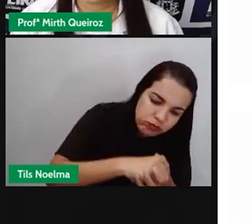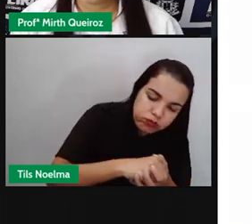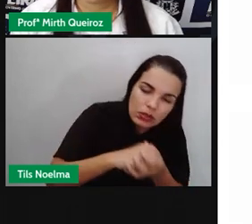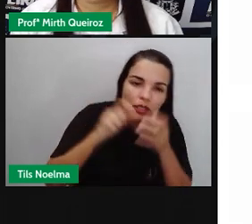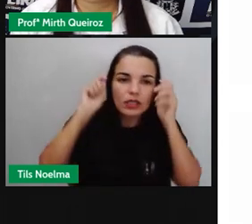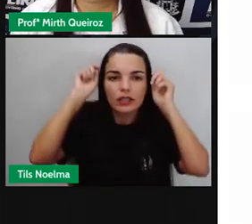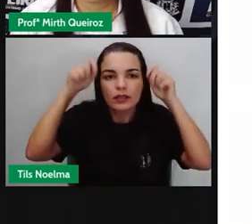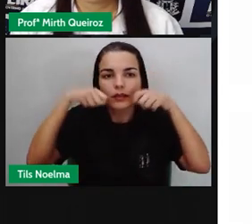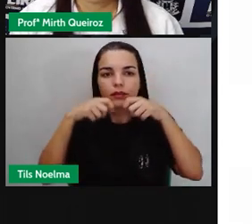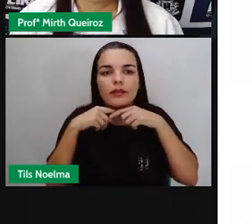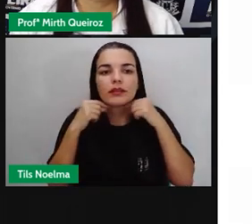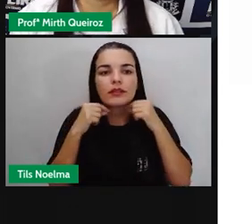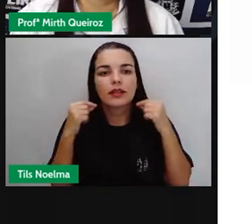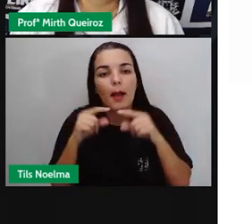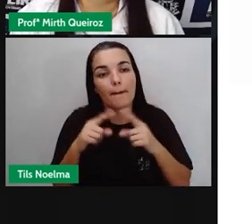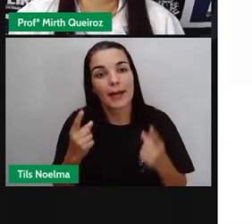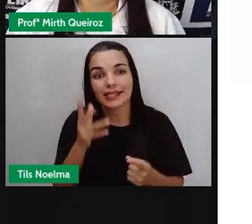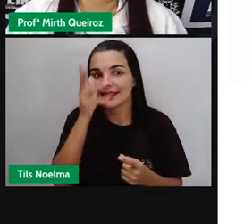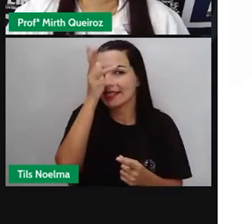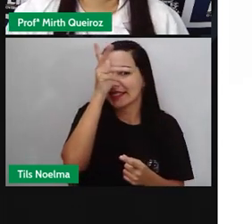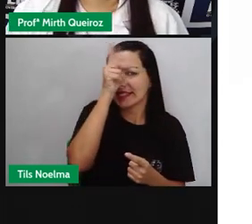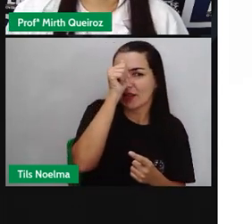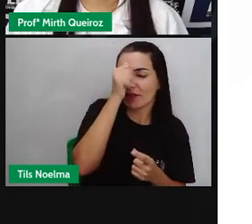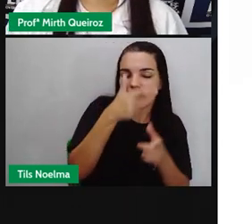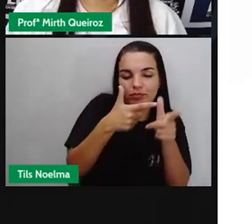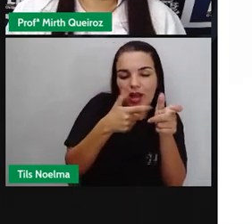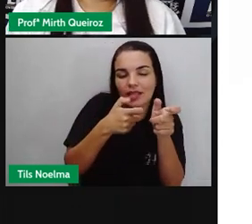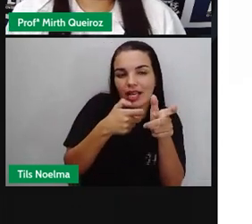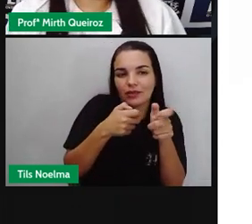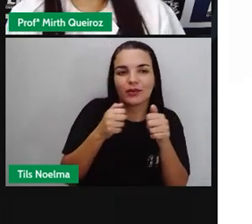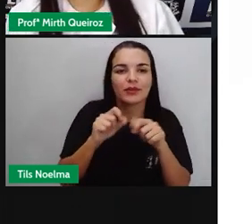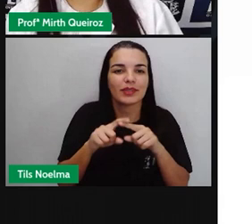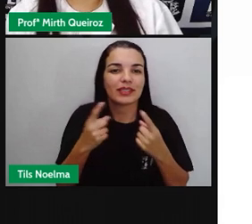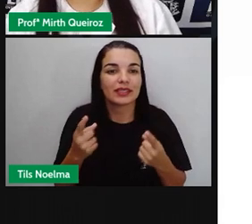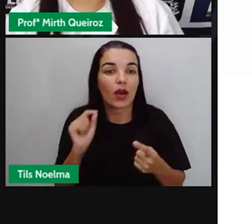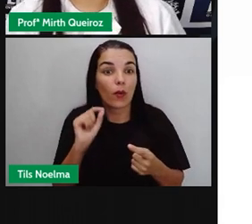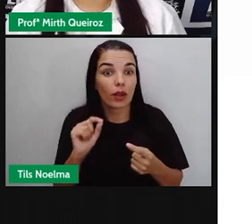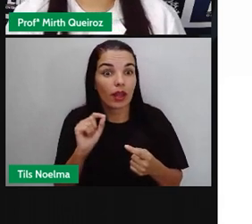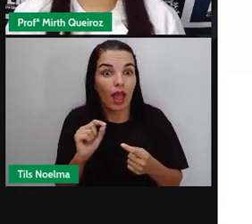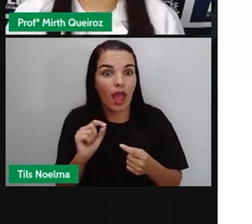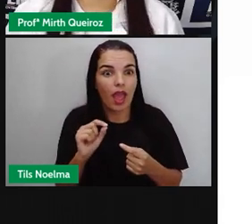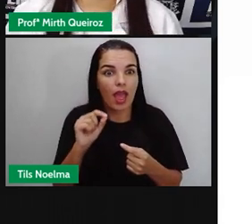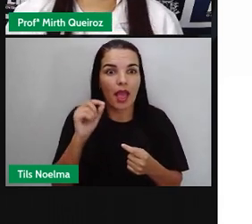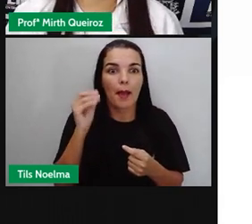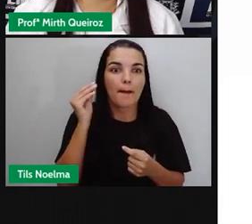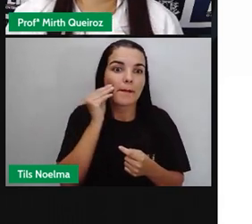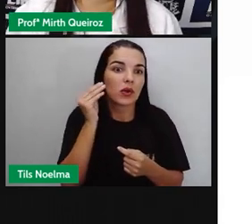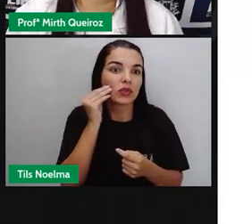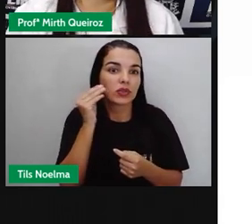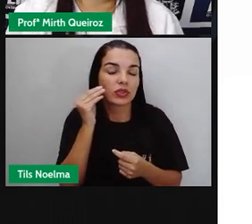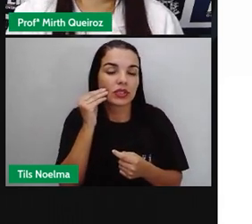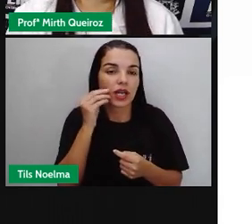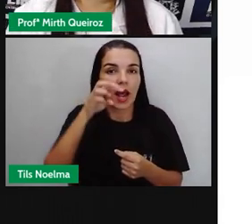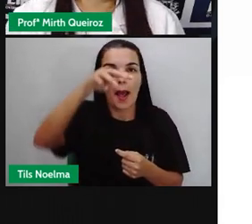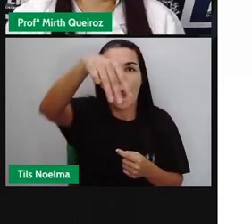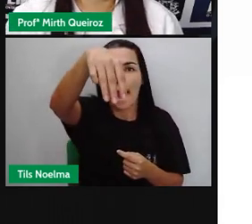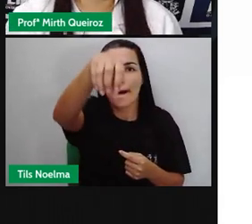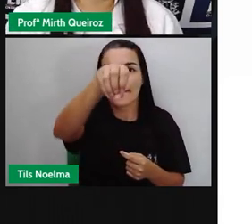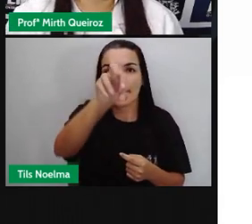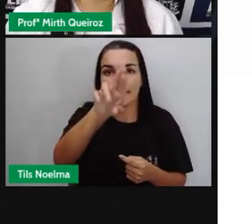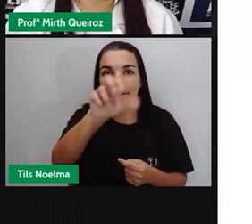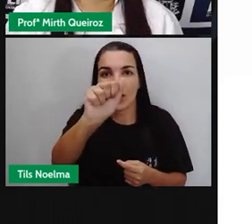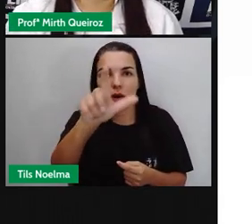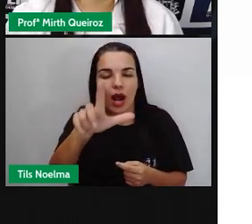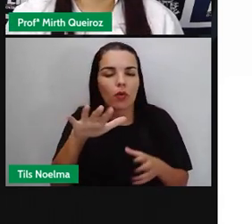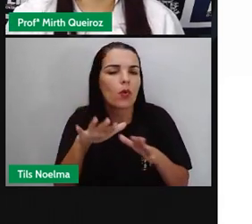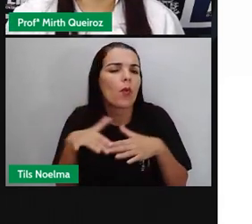Juntamente com sua avó Pelo caçador A moral Há uma moral nessa história? Há sim uma moral Qual é a moral